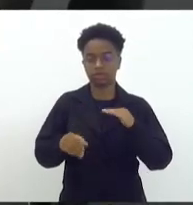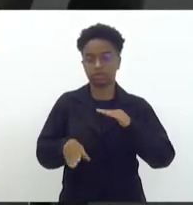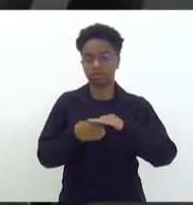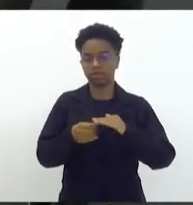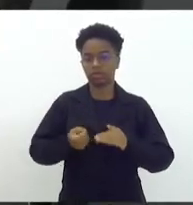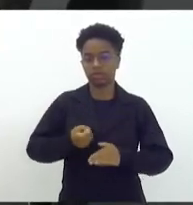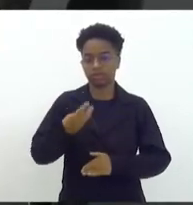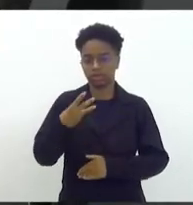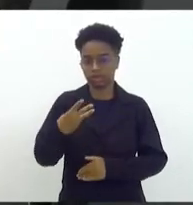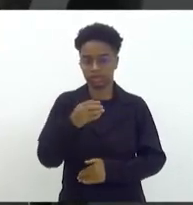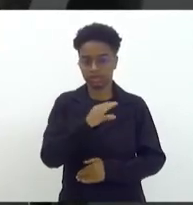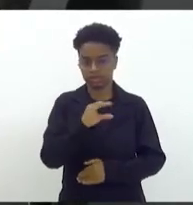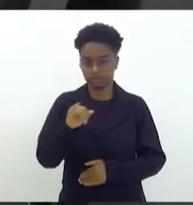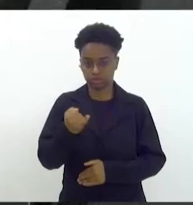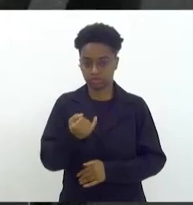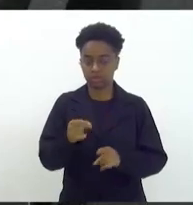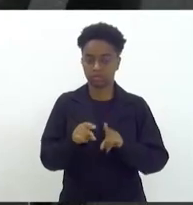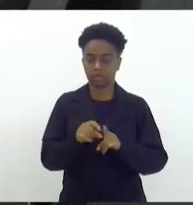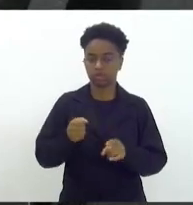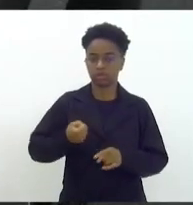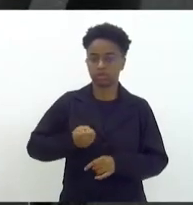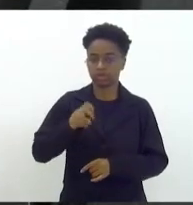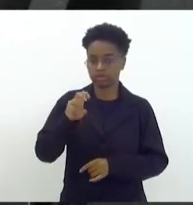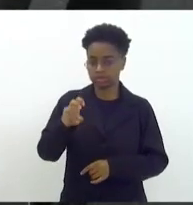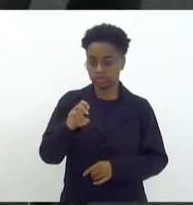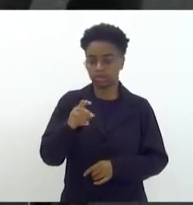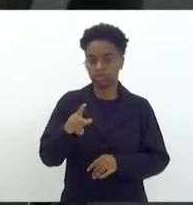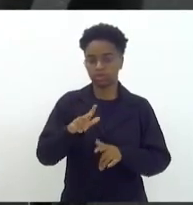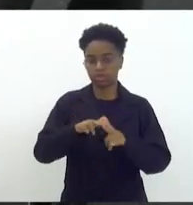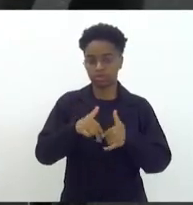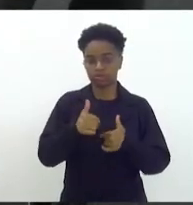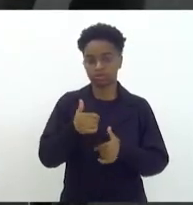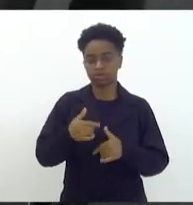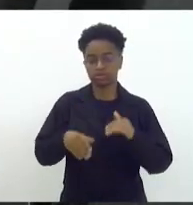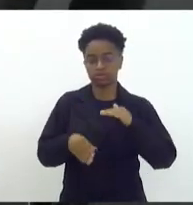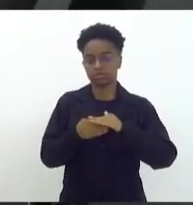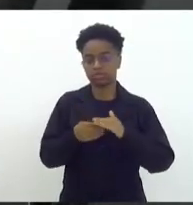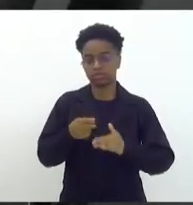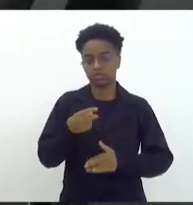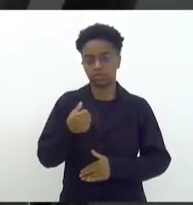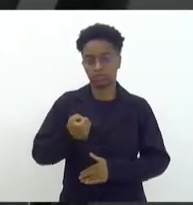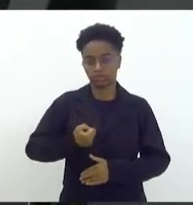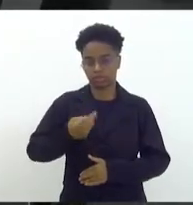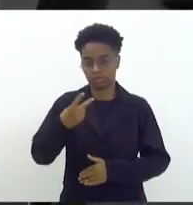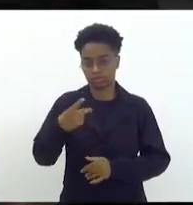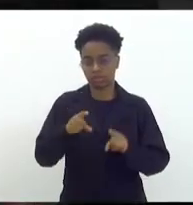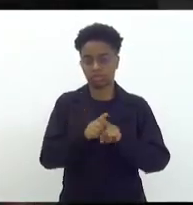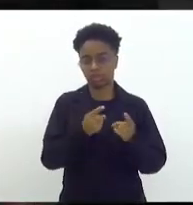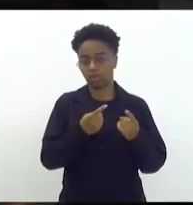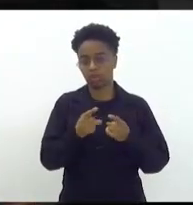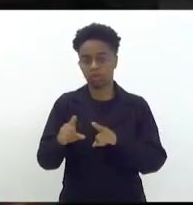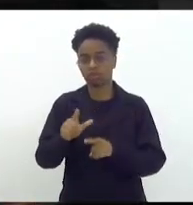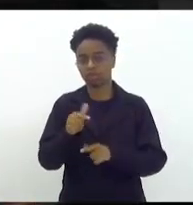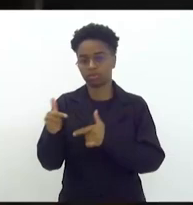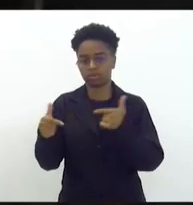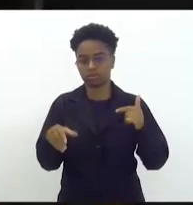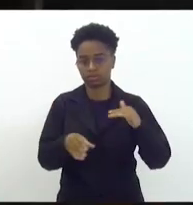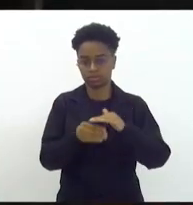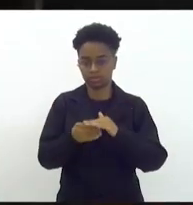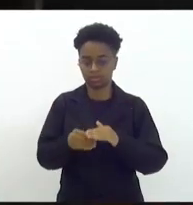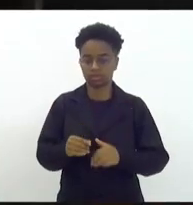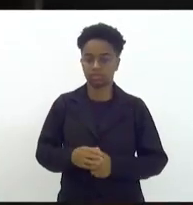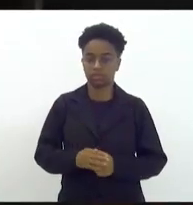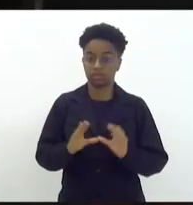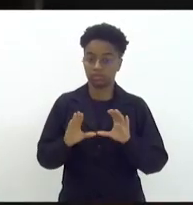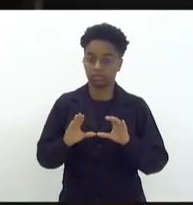número 5 pela emenda número 2 da CCJ e contrário às demais emendas. Pela comissão